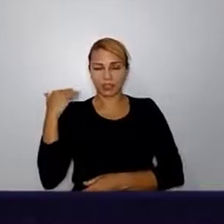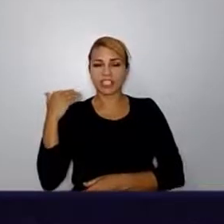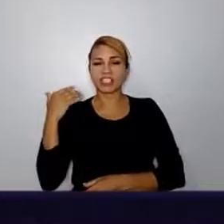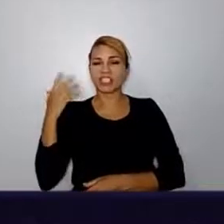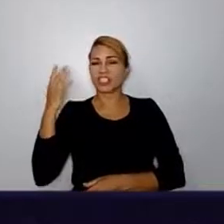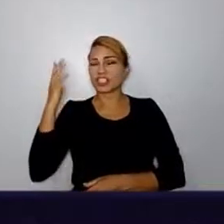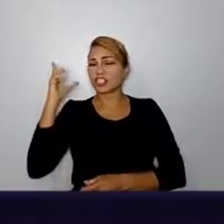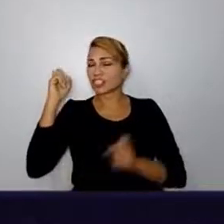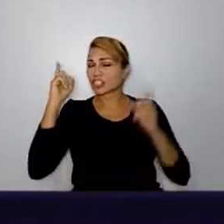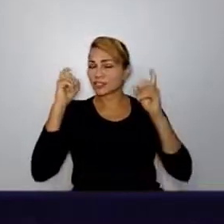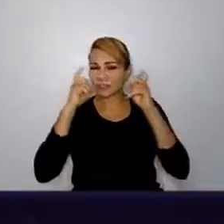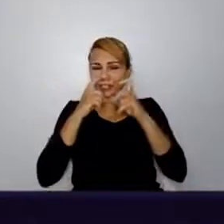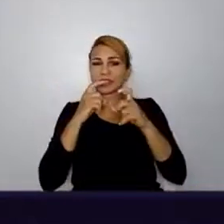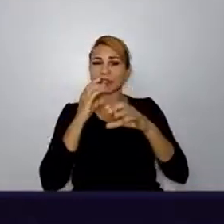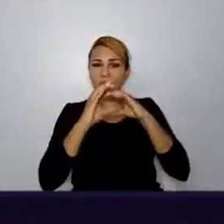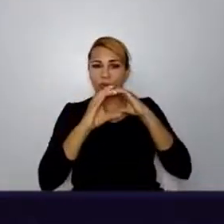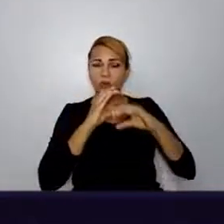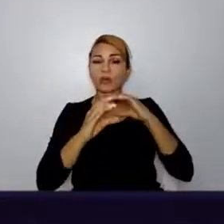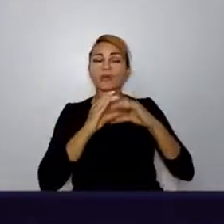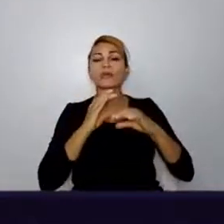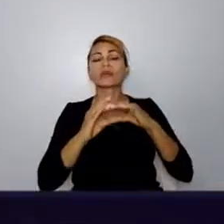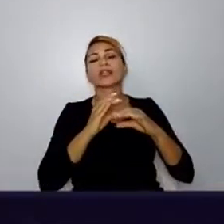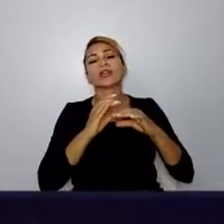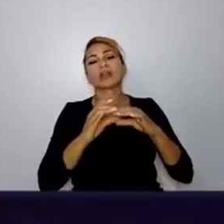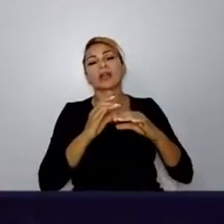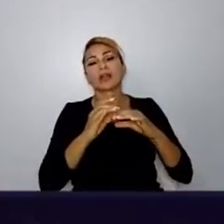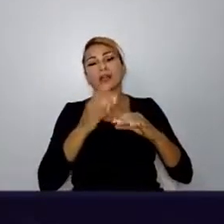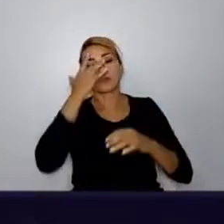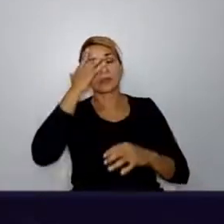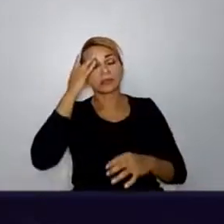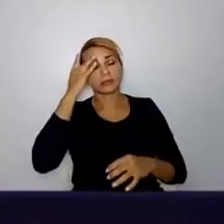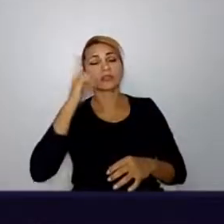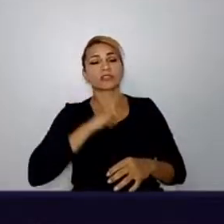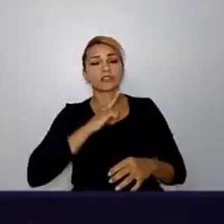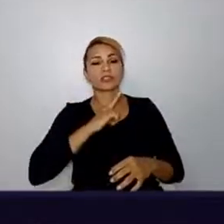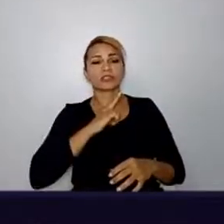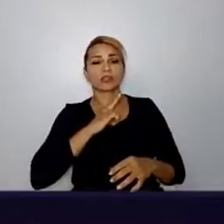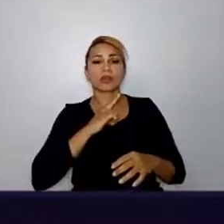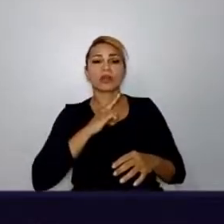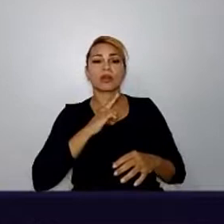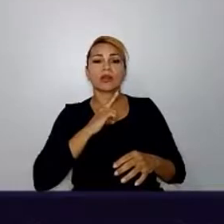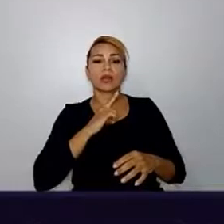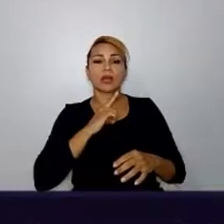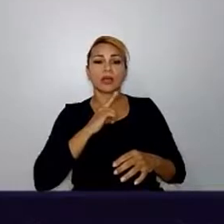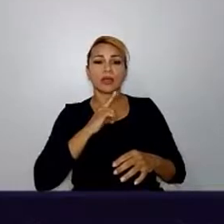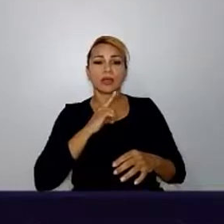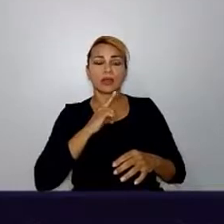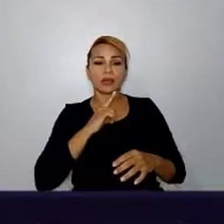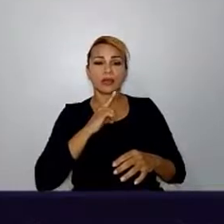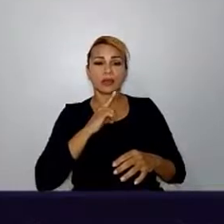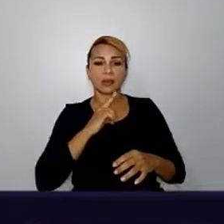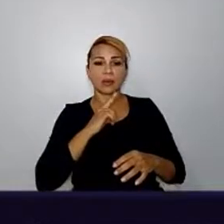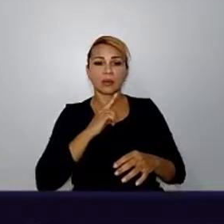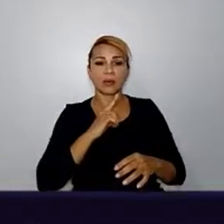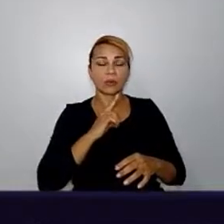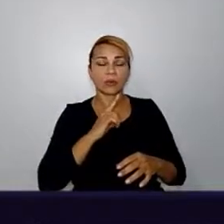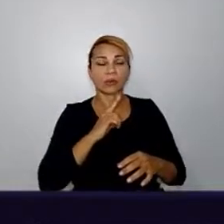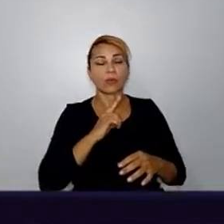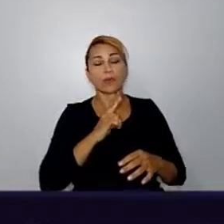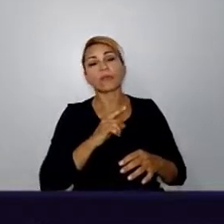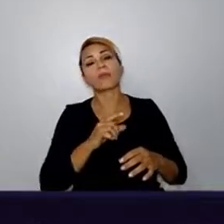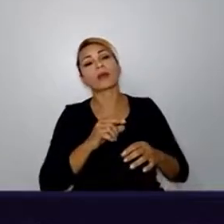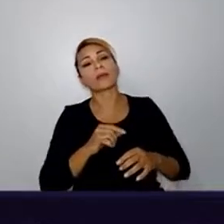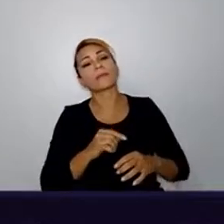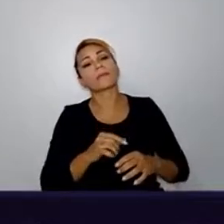tinham uma posição política diferente de mim. E, assim, eu bati o recorde, eu só briguei com uma pessoa nas